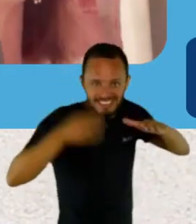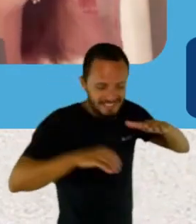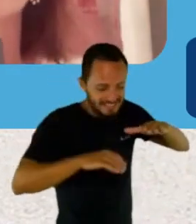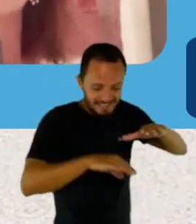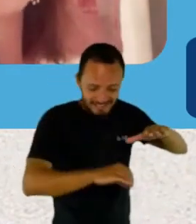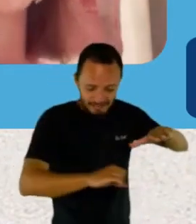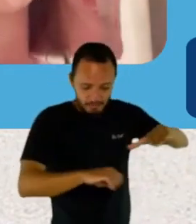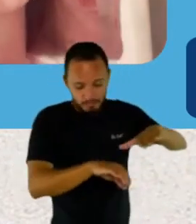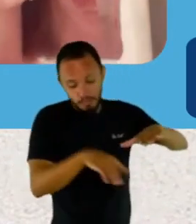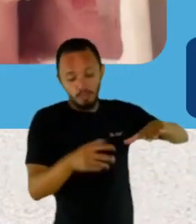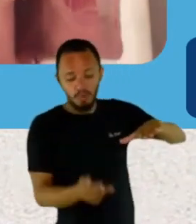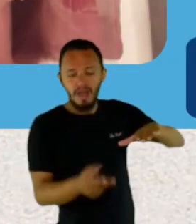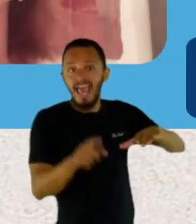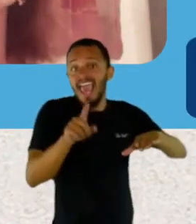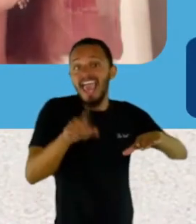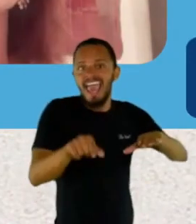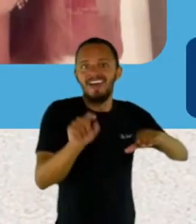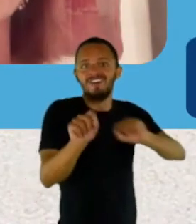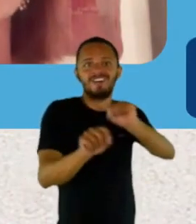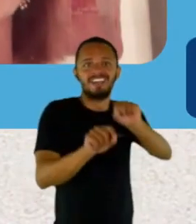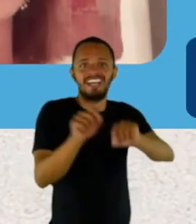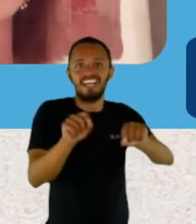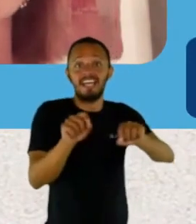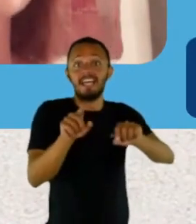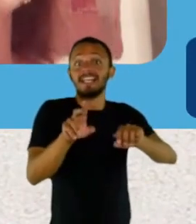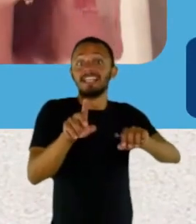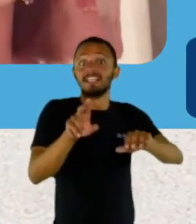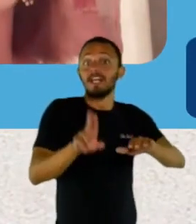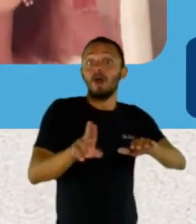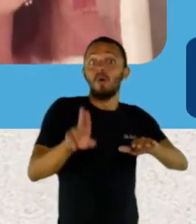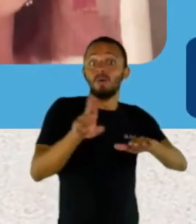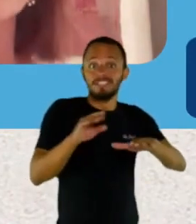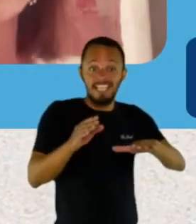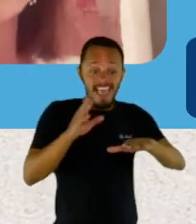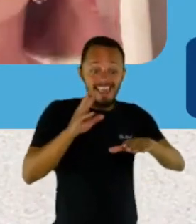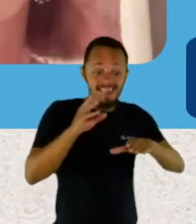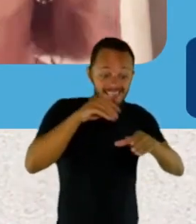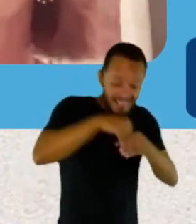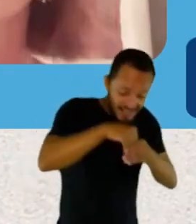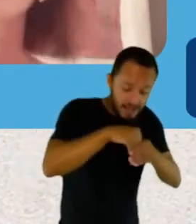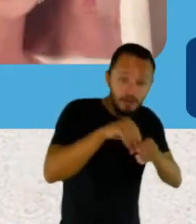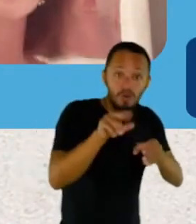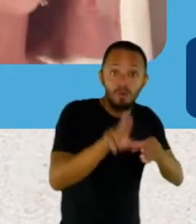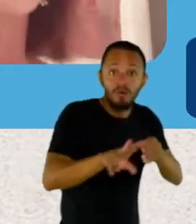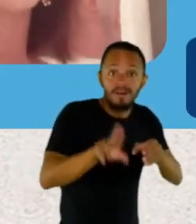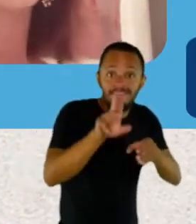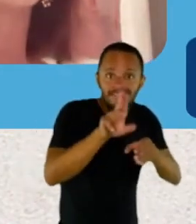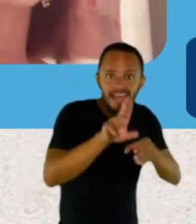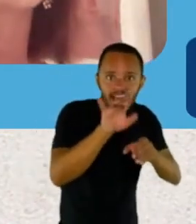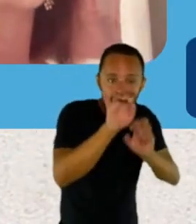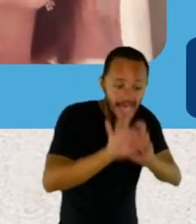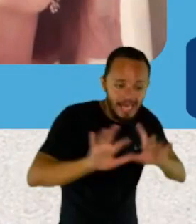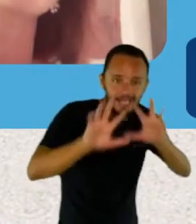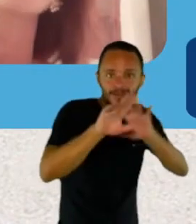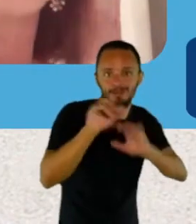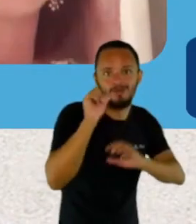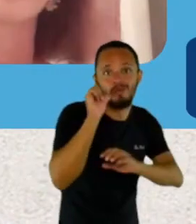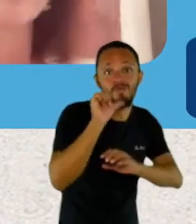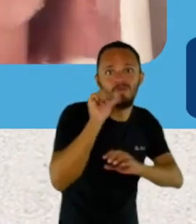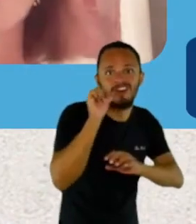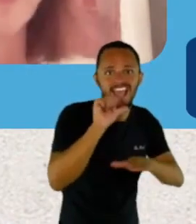sensação de mistério, né? De você estar entrando no universo feminino. E era exatamente isso que eu queria. Então, pra mim, a capa ficou assim,